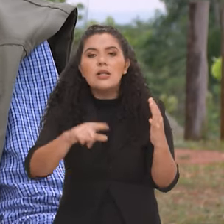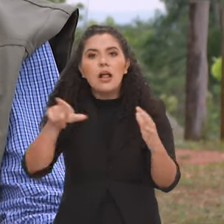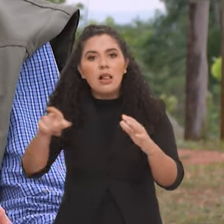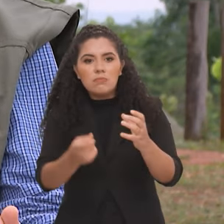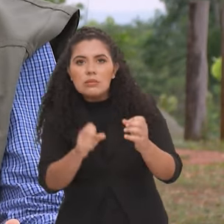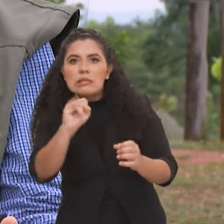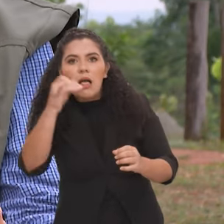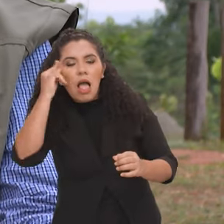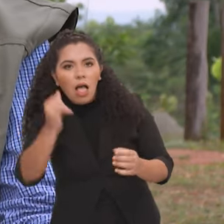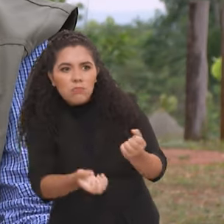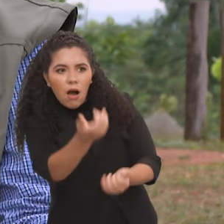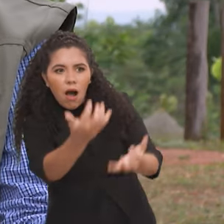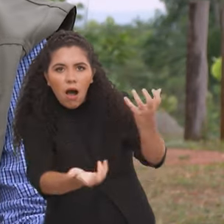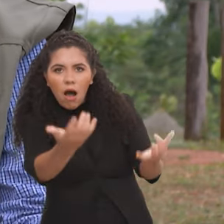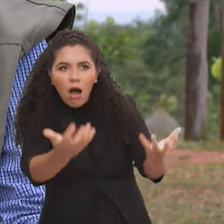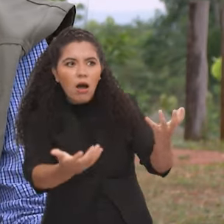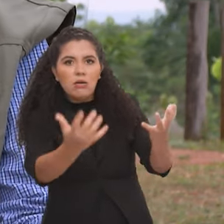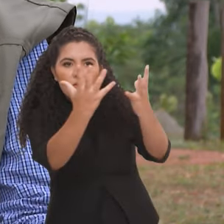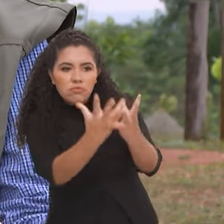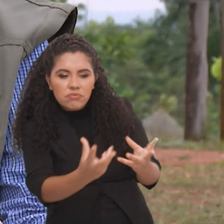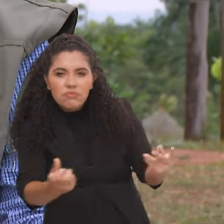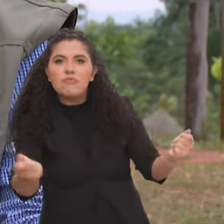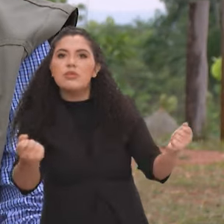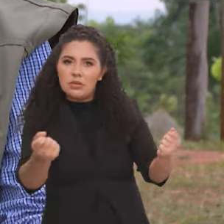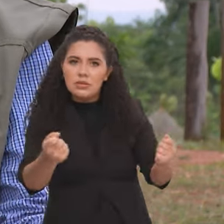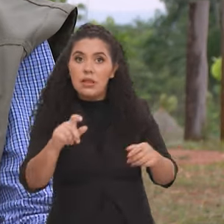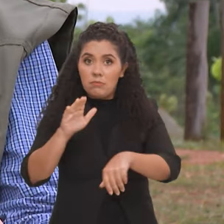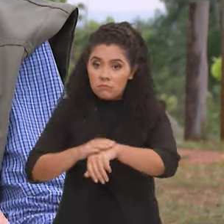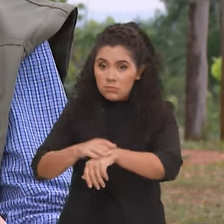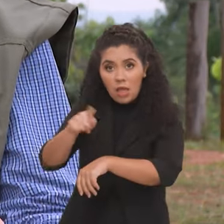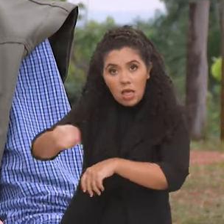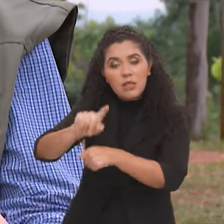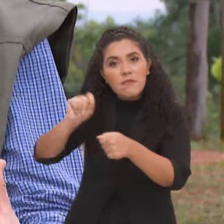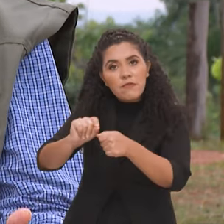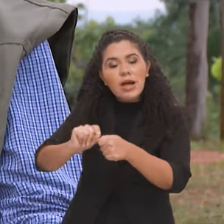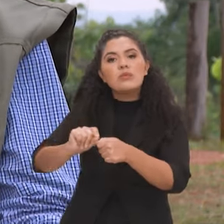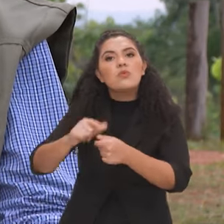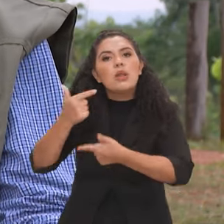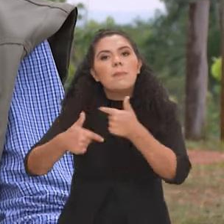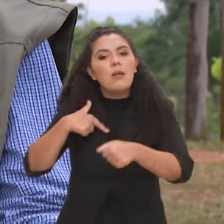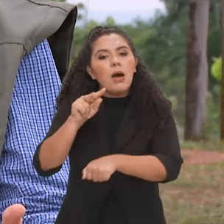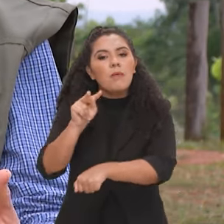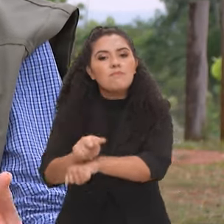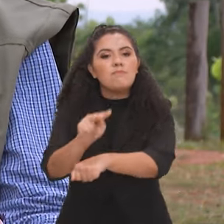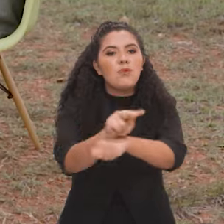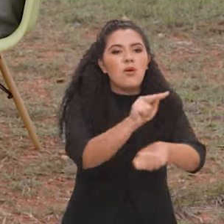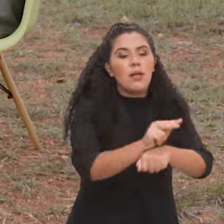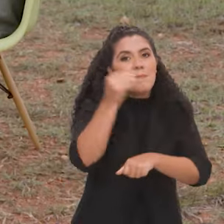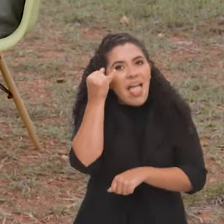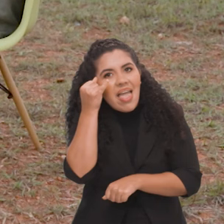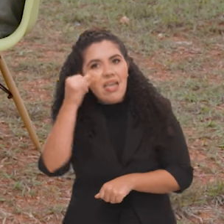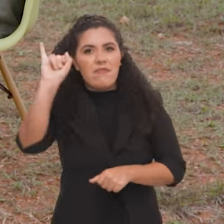dos brigadistas, que faz a chamada queima prescrita, que faz um trabalho de prevenção. Tanto que